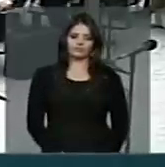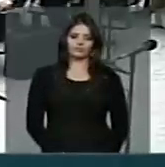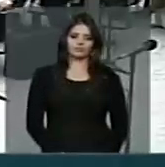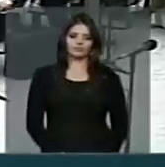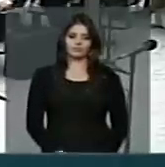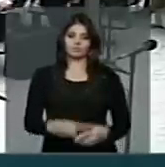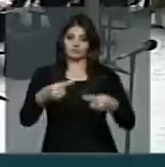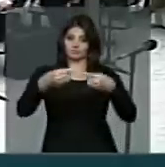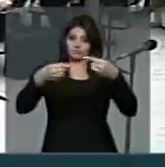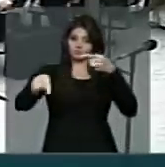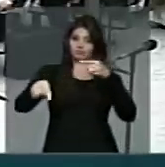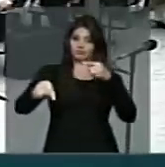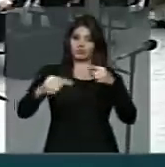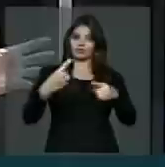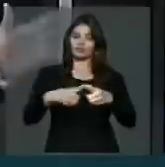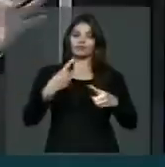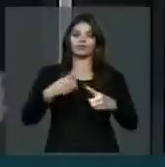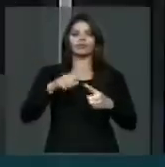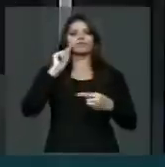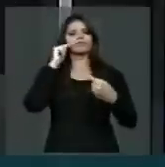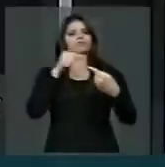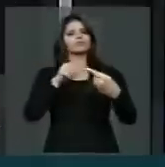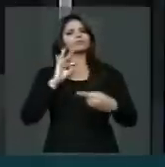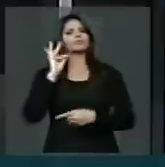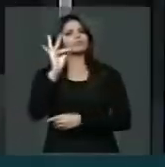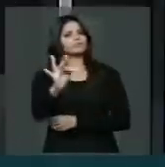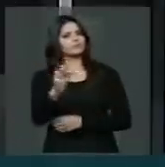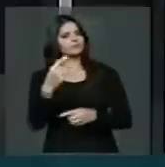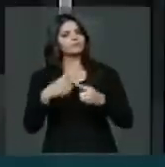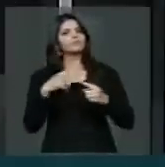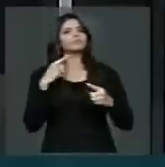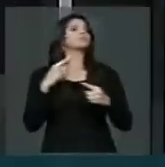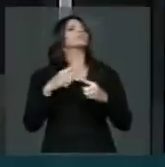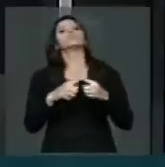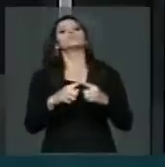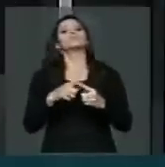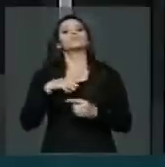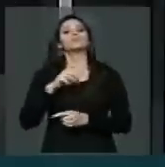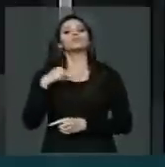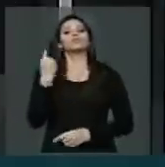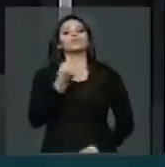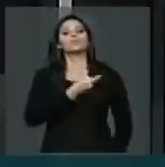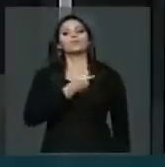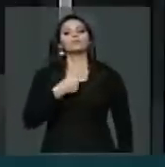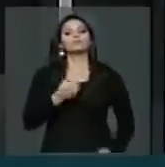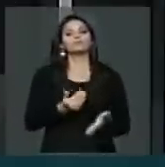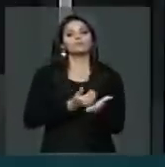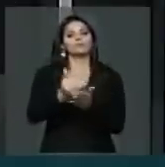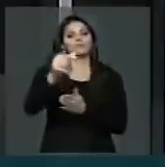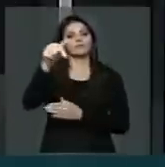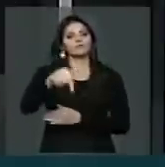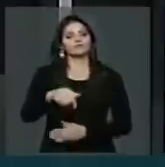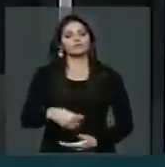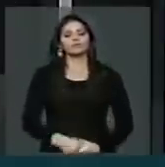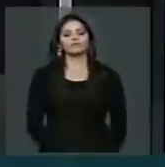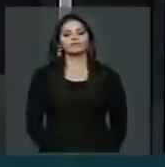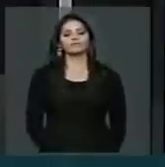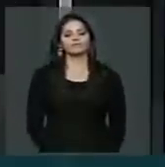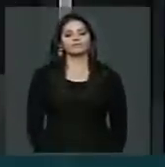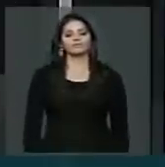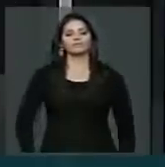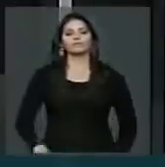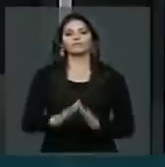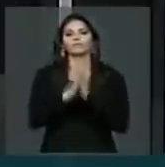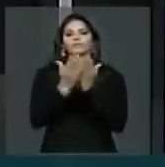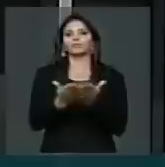discordar desse destino encaminhado pelo que nós iniciamos aqui no